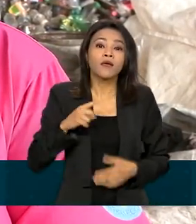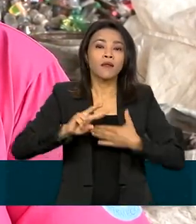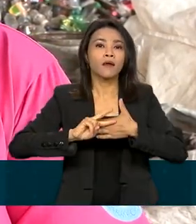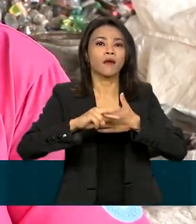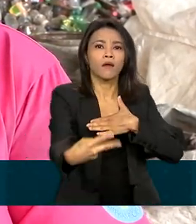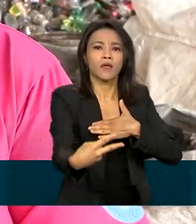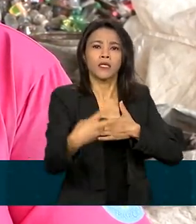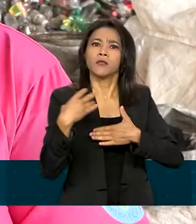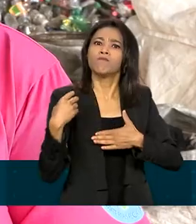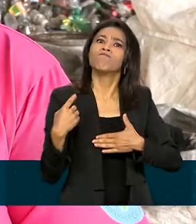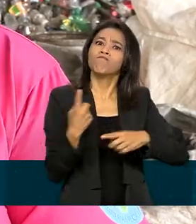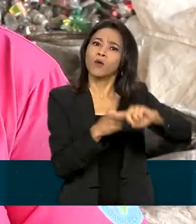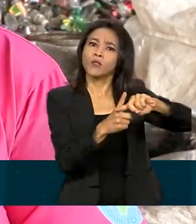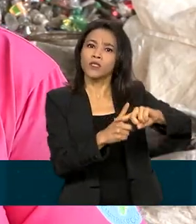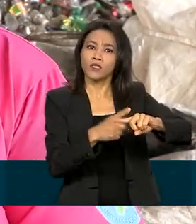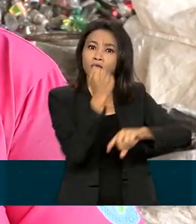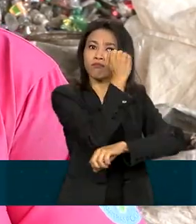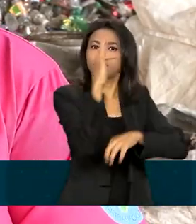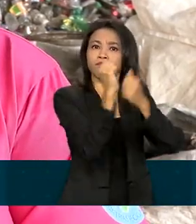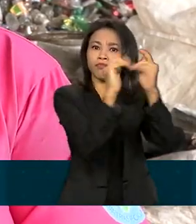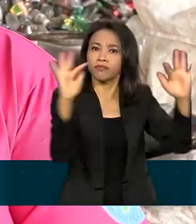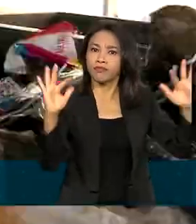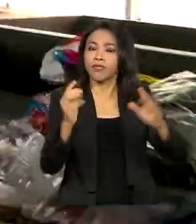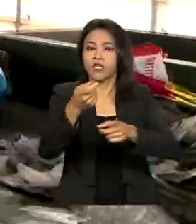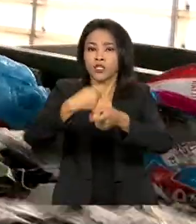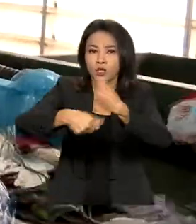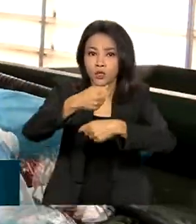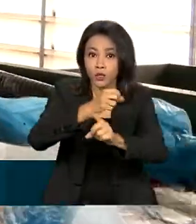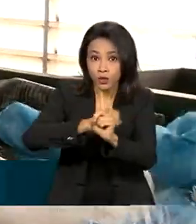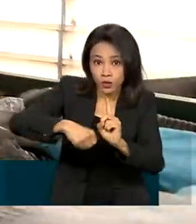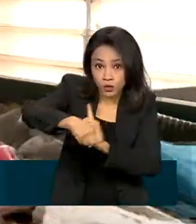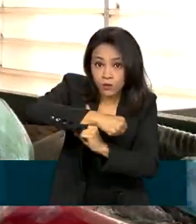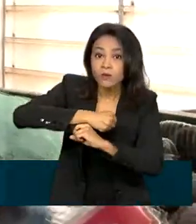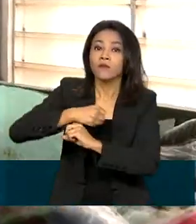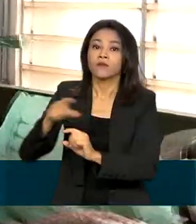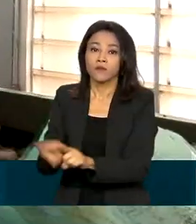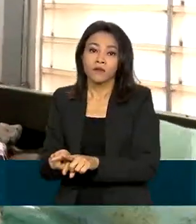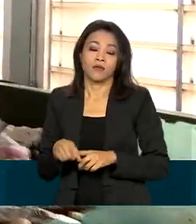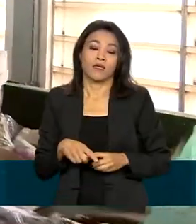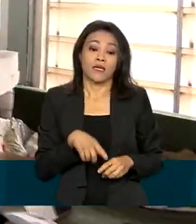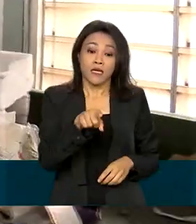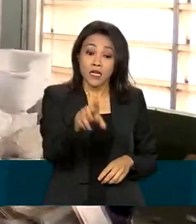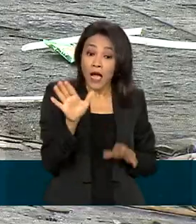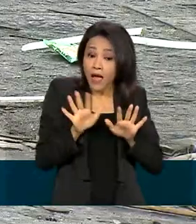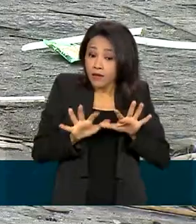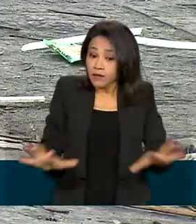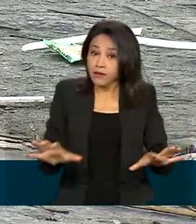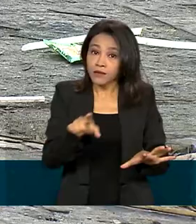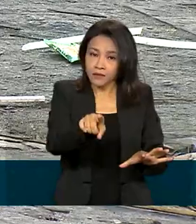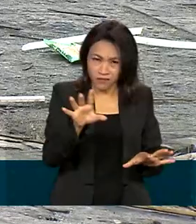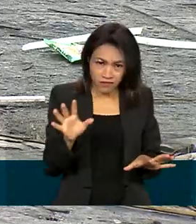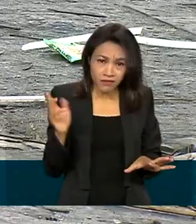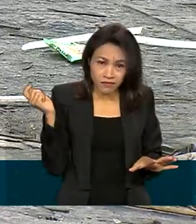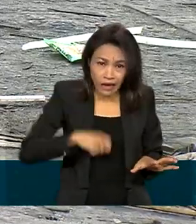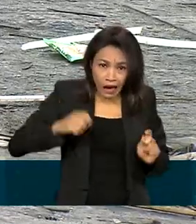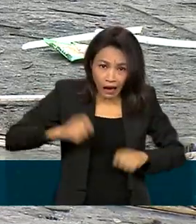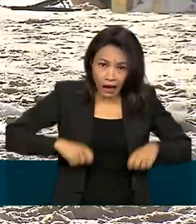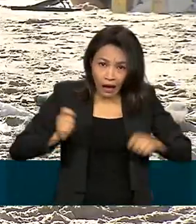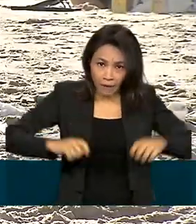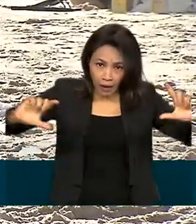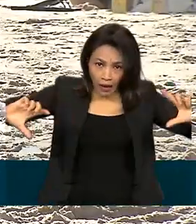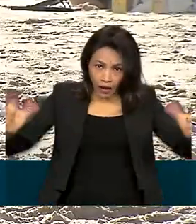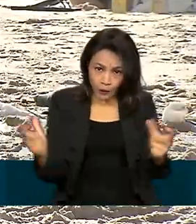três principais aspectos, ambiental, social e econômico. Mas só a reciclagem feita assim não é suficiente para